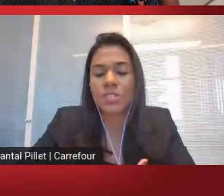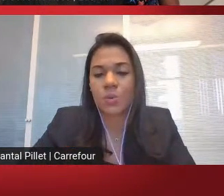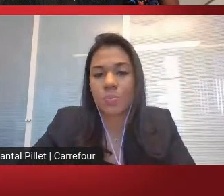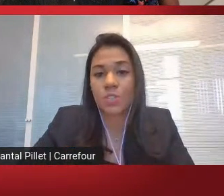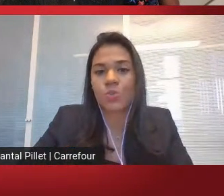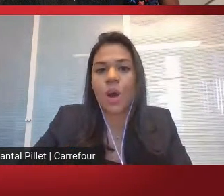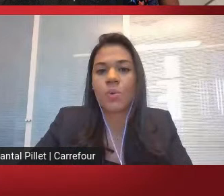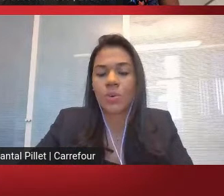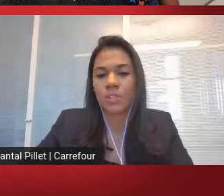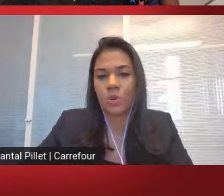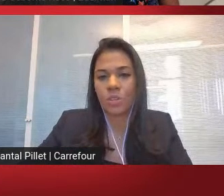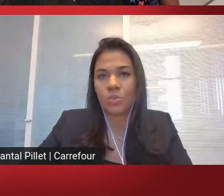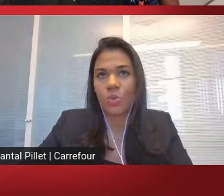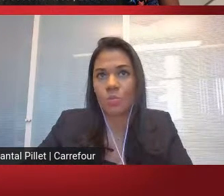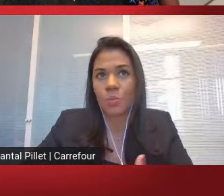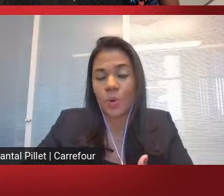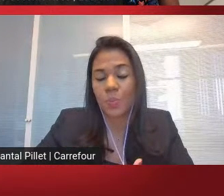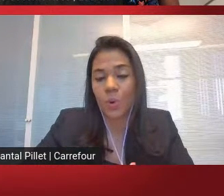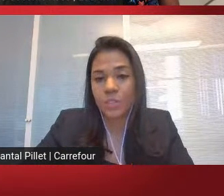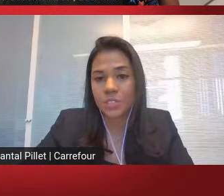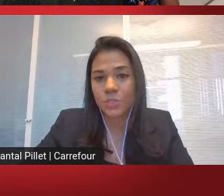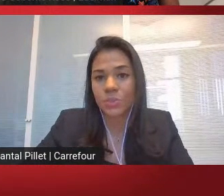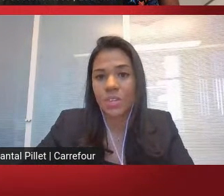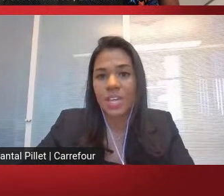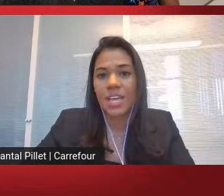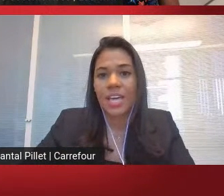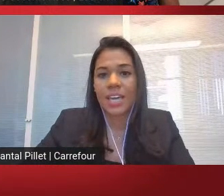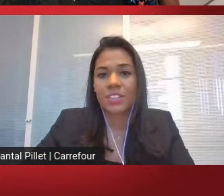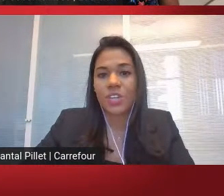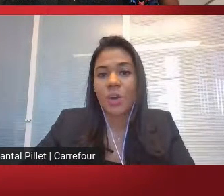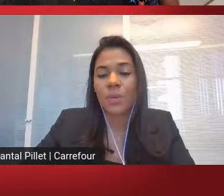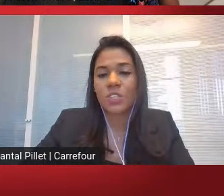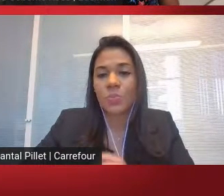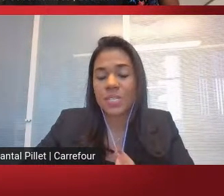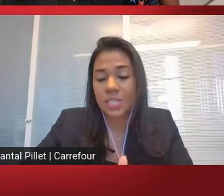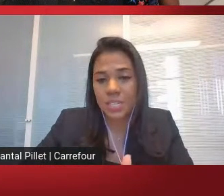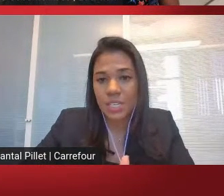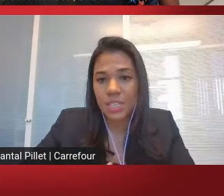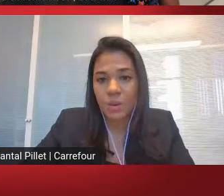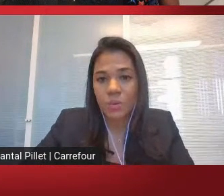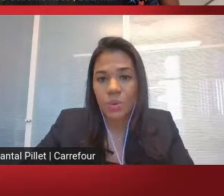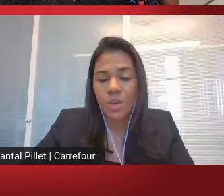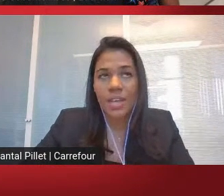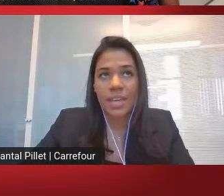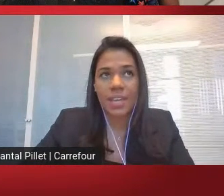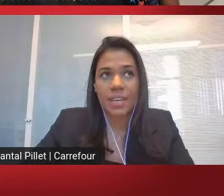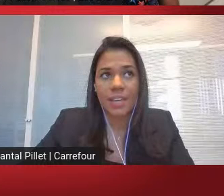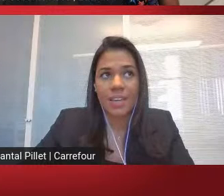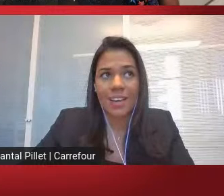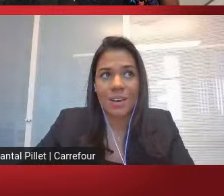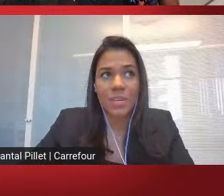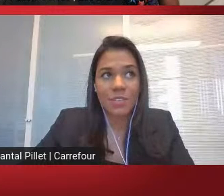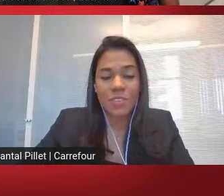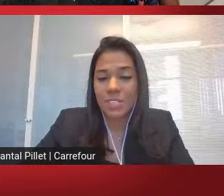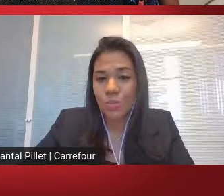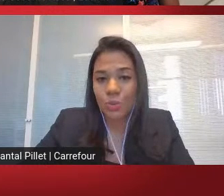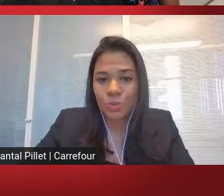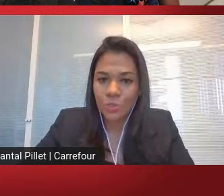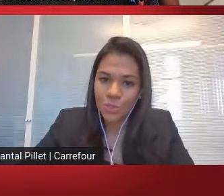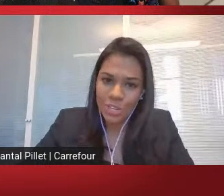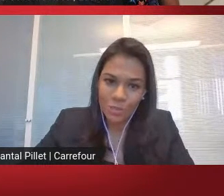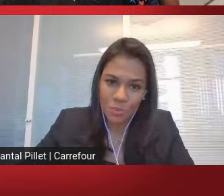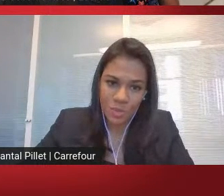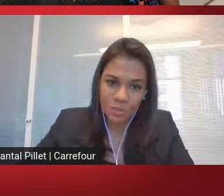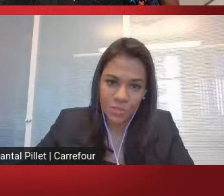e uma posição pessoal que eu adoto como propósito é de realmente perseguir, uma defesa